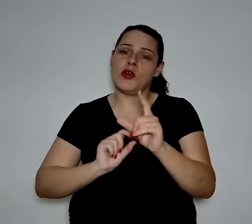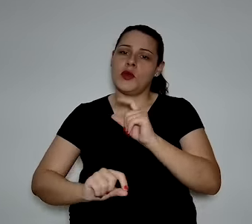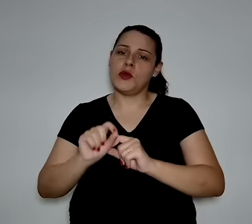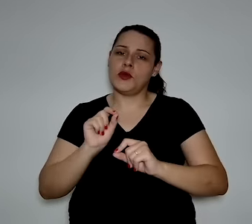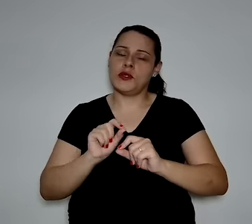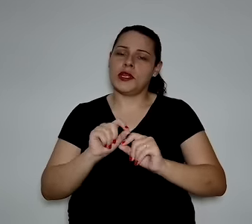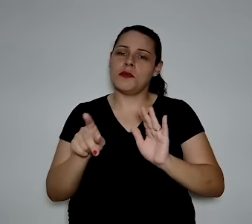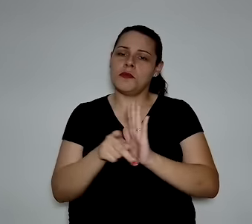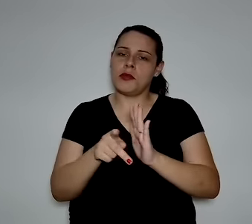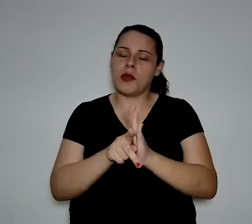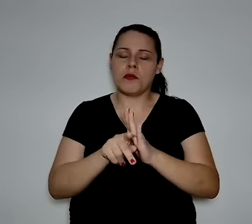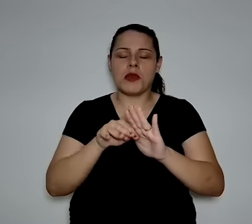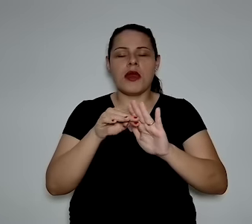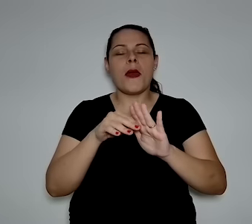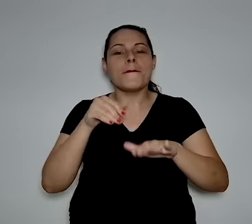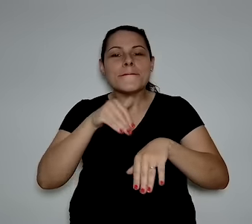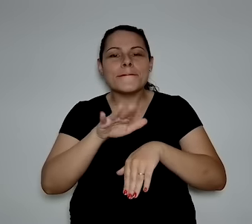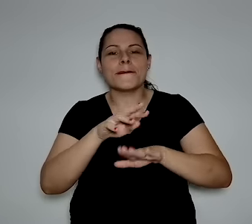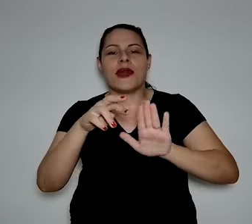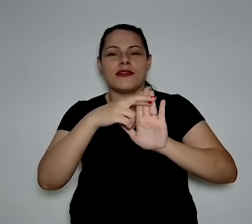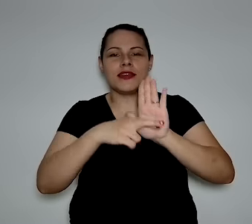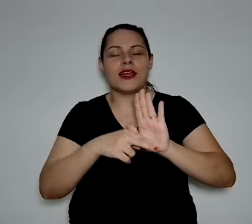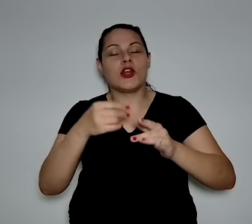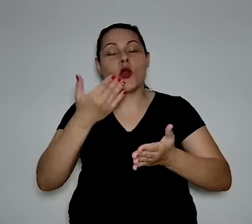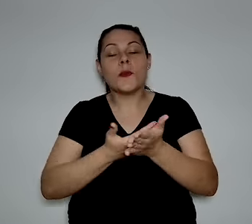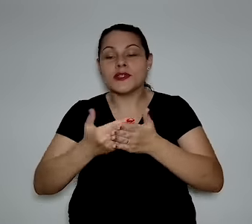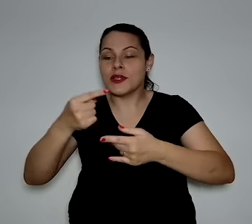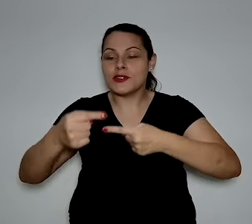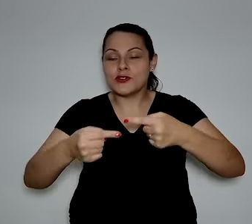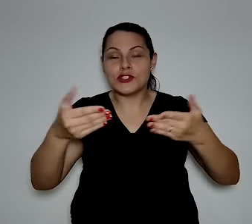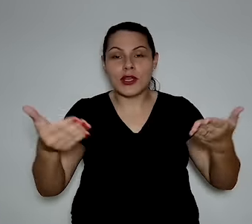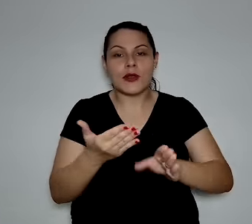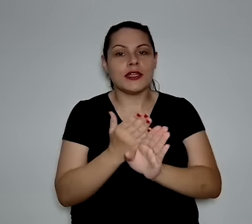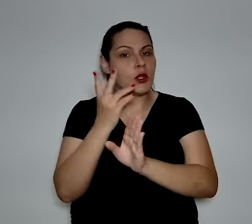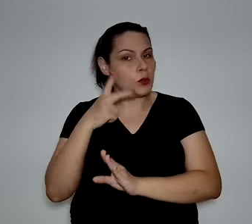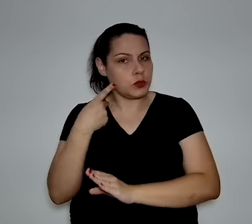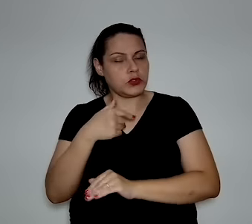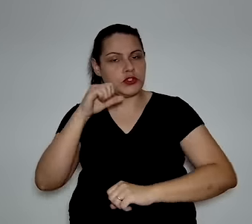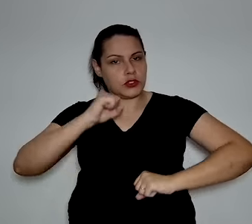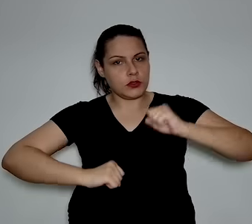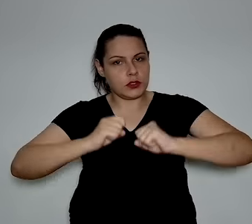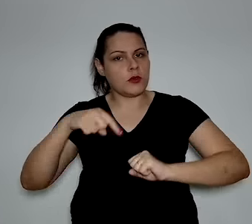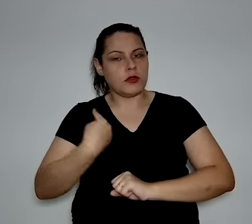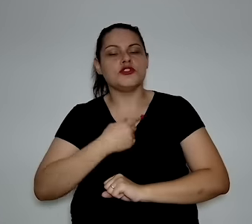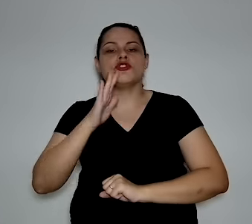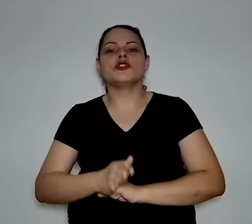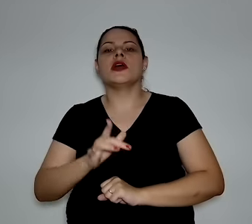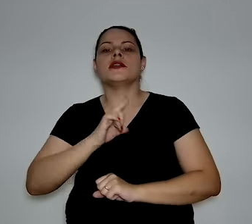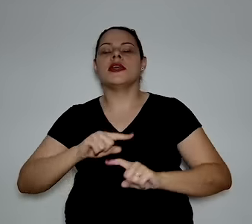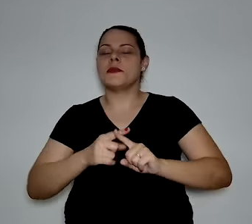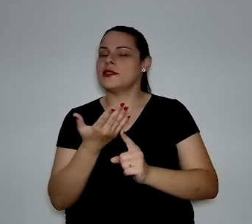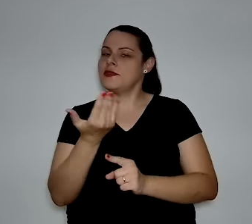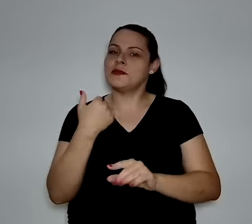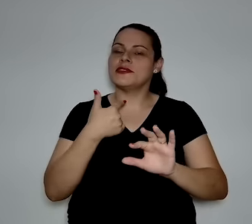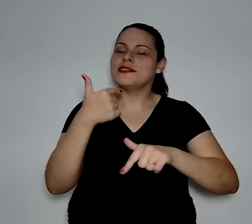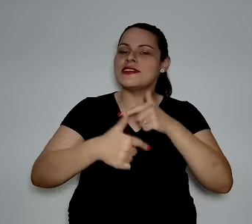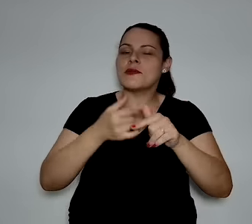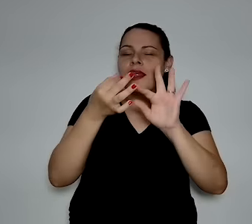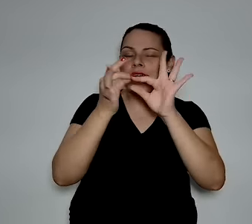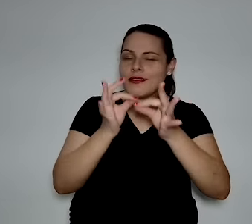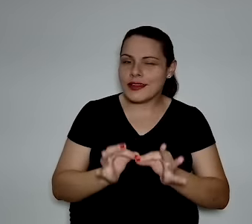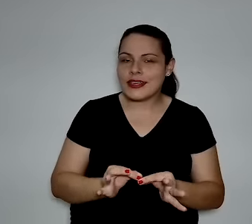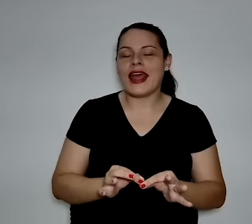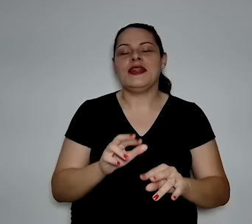falta realmente um arcabouço regulatório que está sendo discutido agora. Então, política industrial a gente tem, a gente tem que trabalhar no